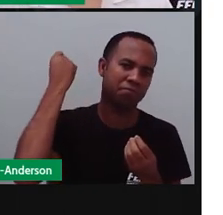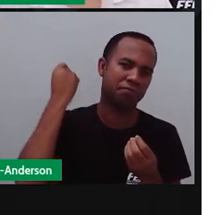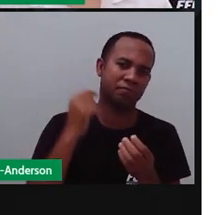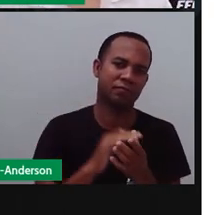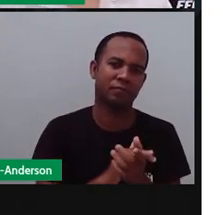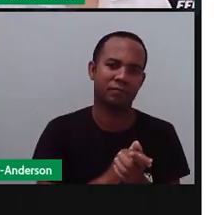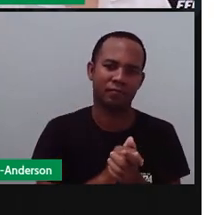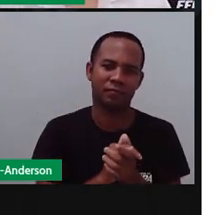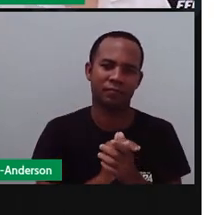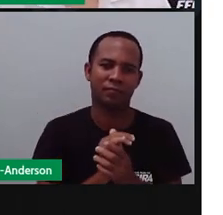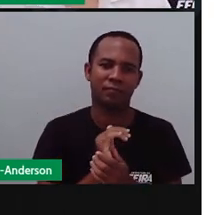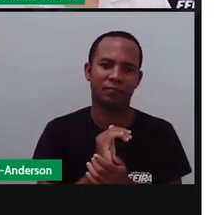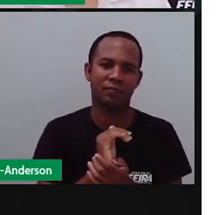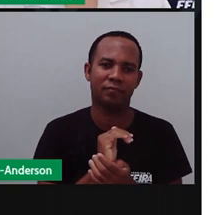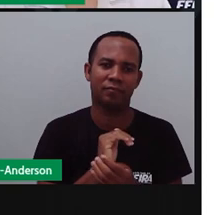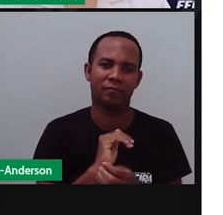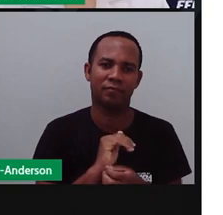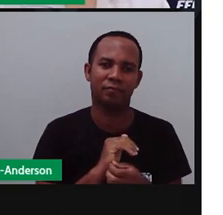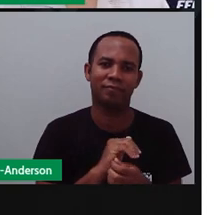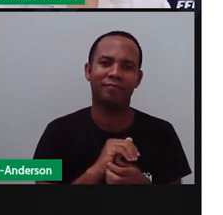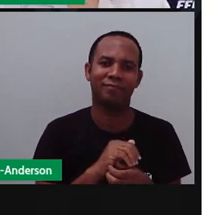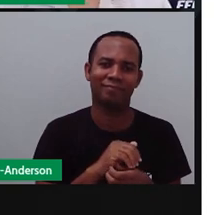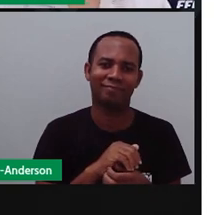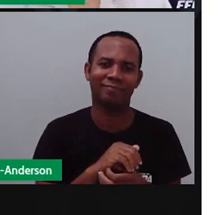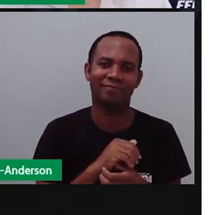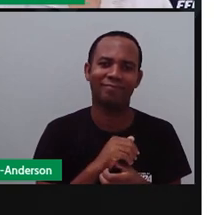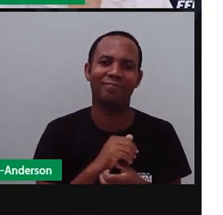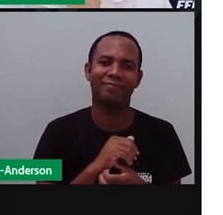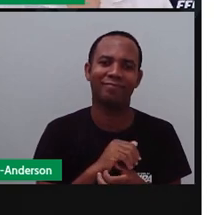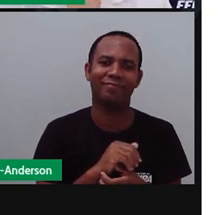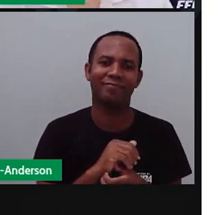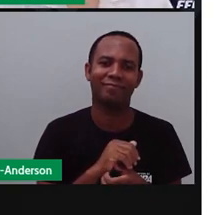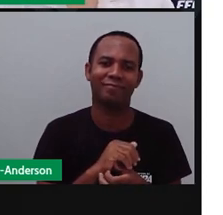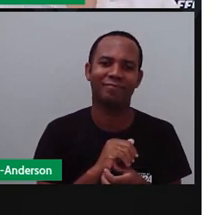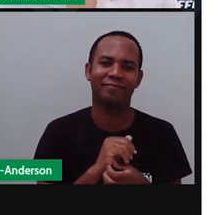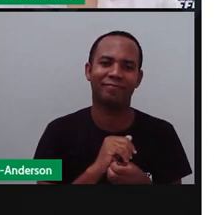bem legal essa ideia. Talvez eu vá lá, só pra pisar assim, deve ser uma situação boa.